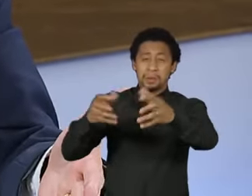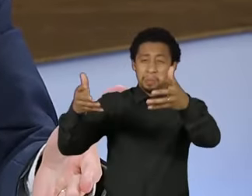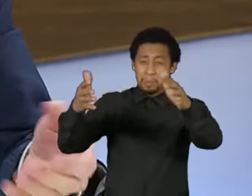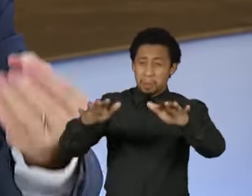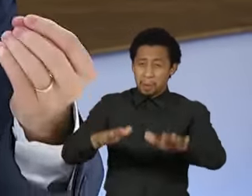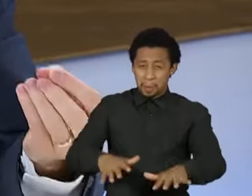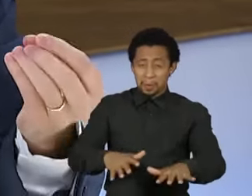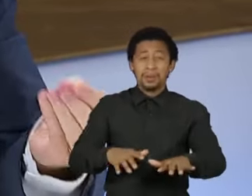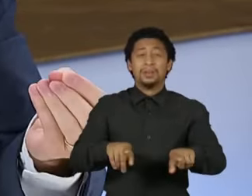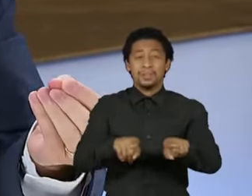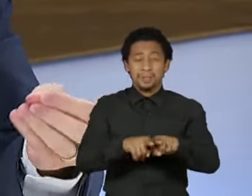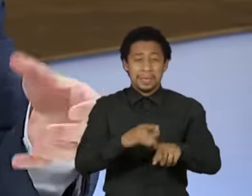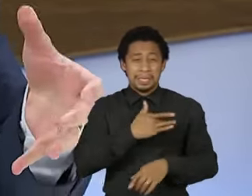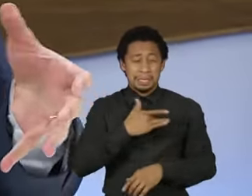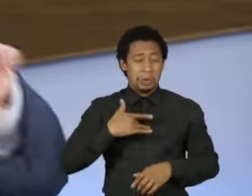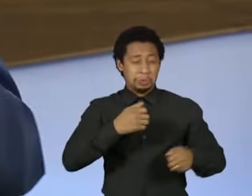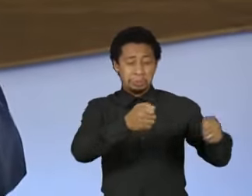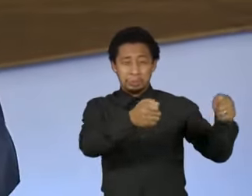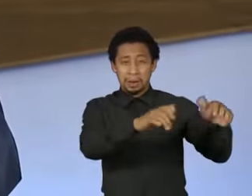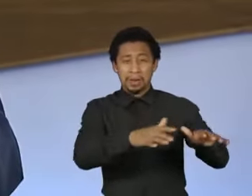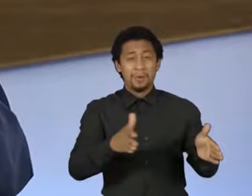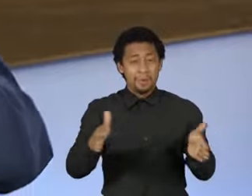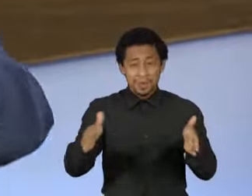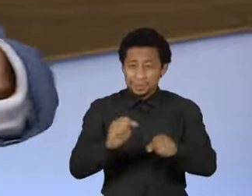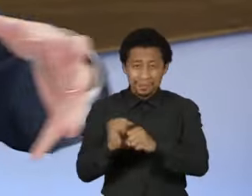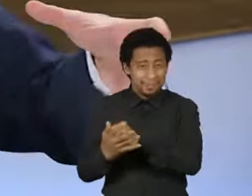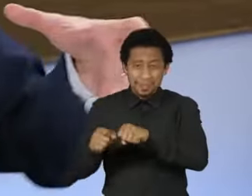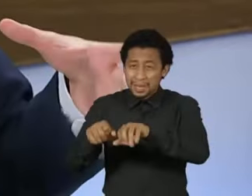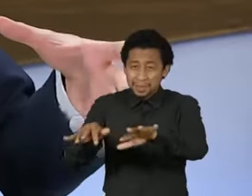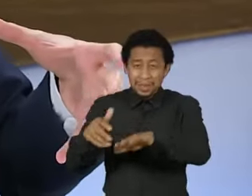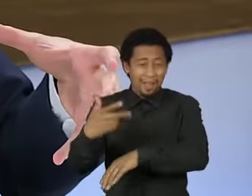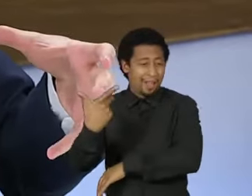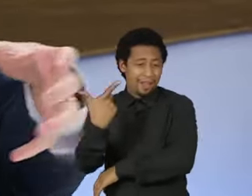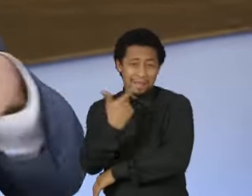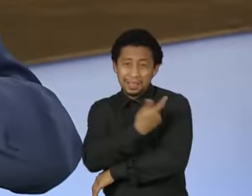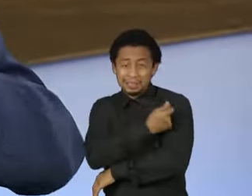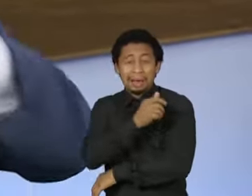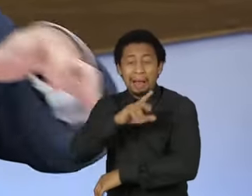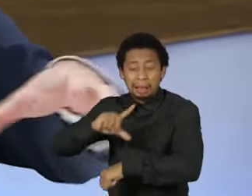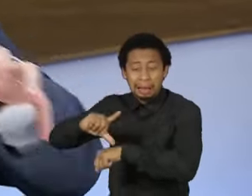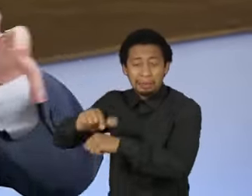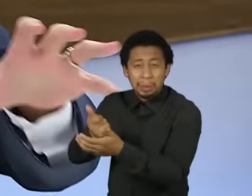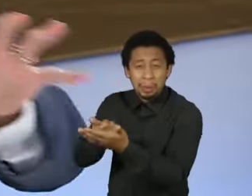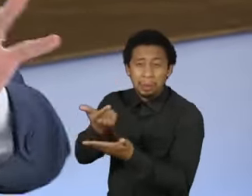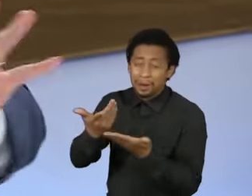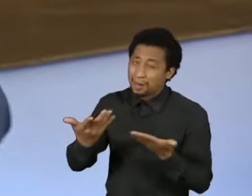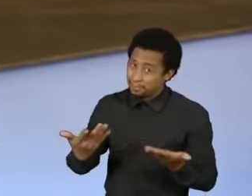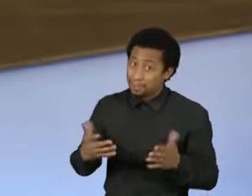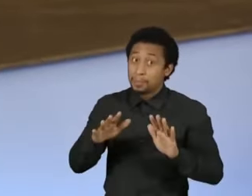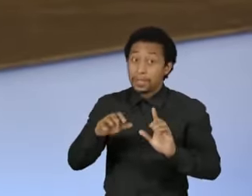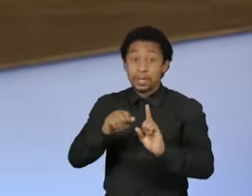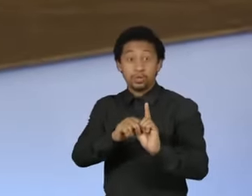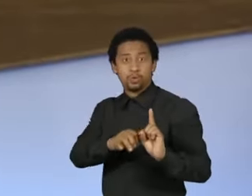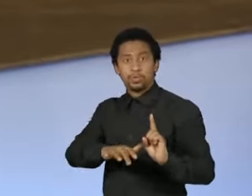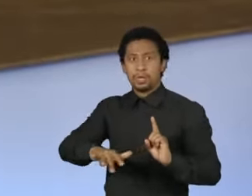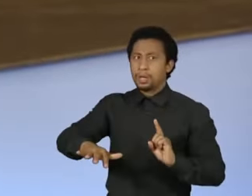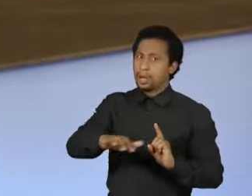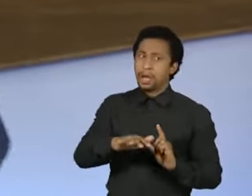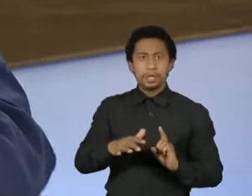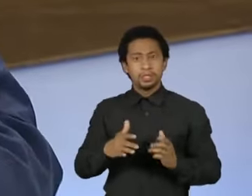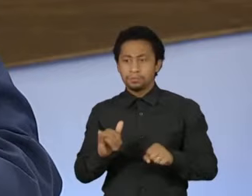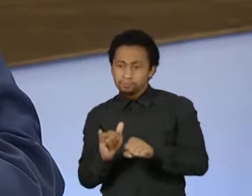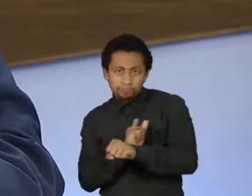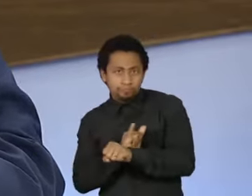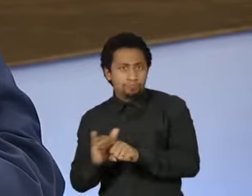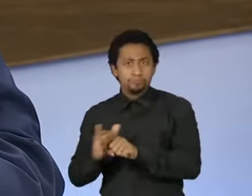Sabotagem de vacina no meio de pandemia. O copo meio cheio é que, ao ver tudo isso, a sociedade foi se organizando em defesa, como o até fez, assim,